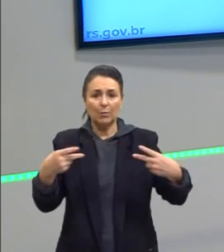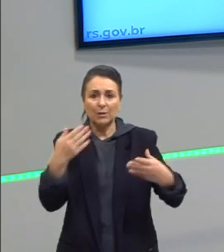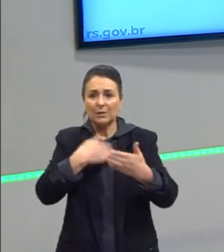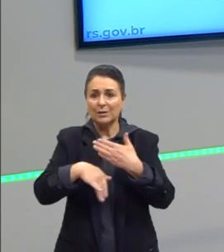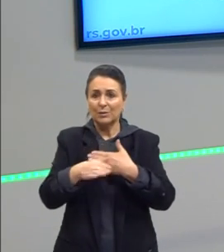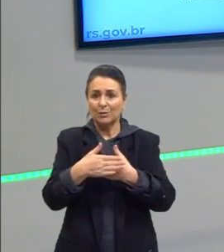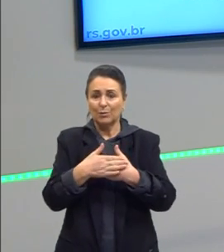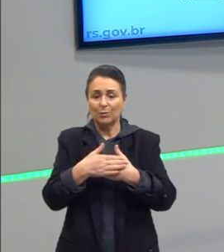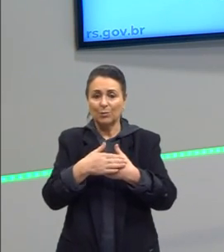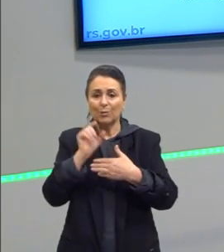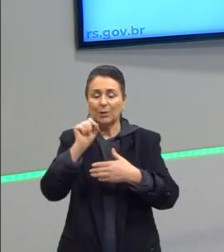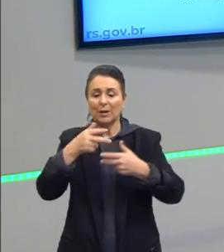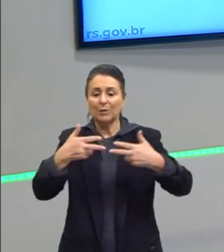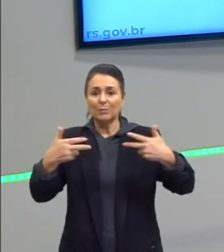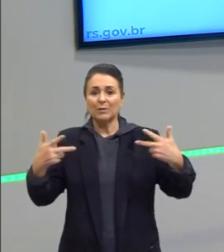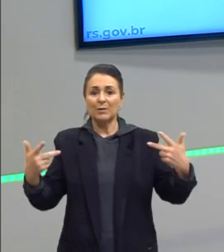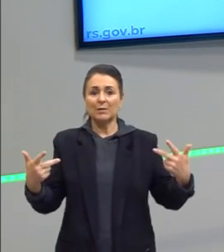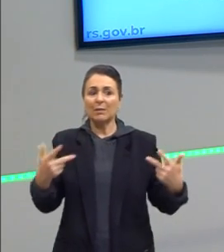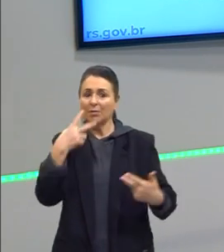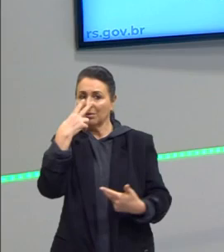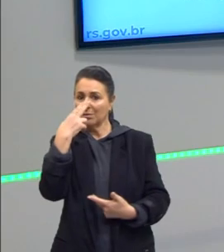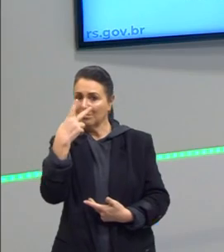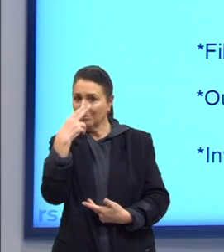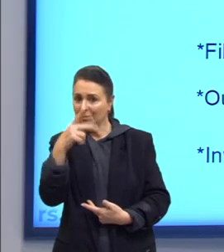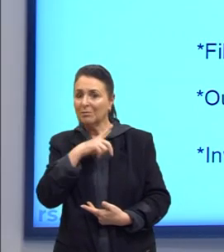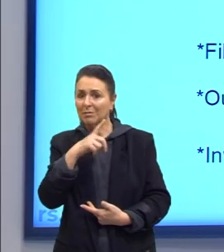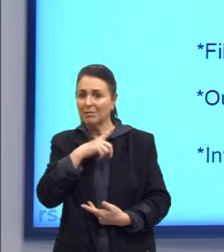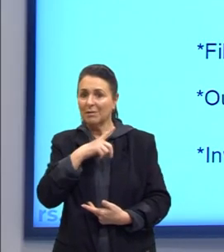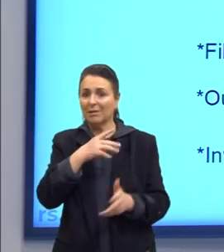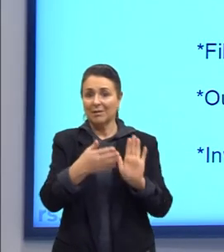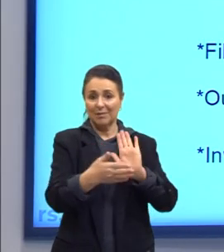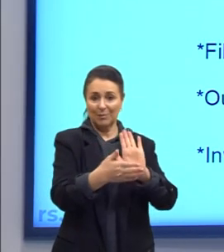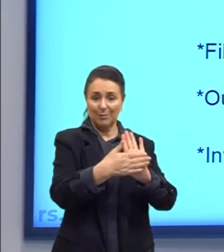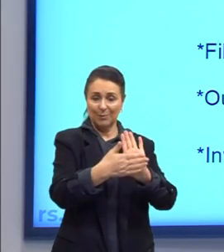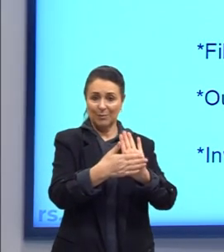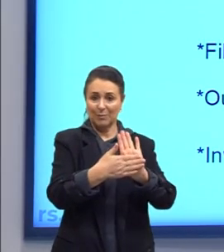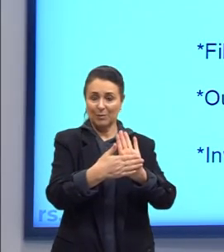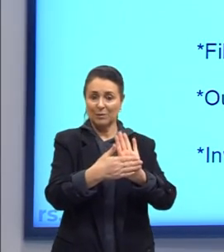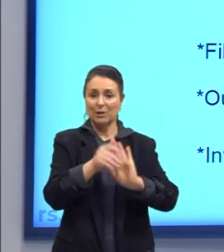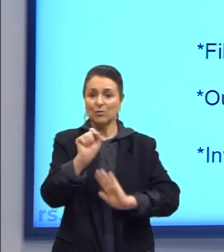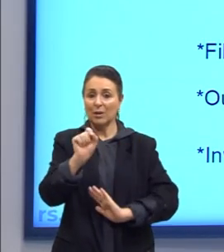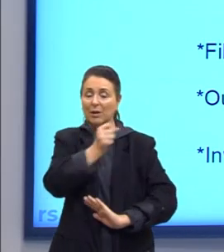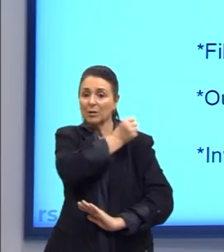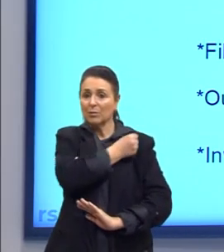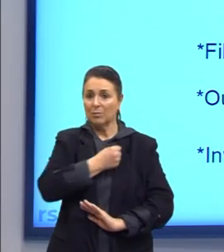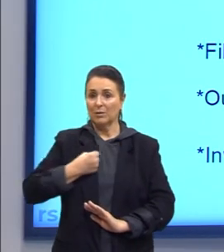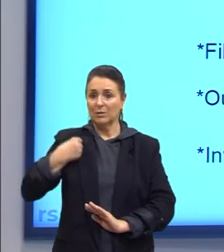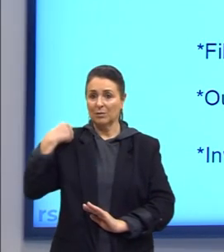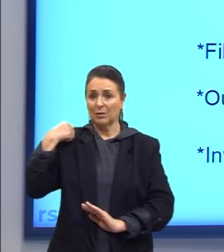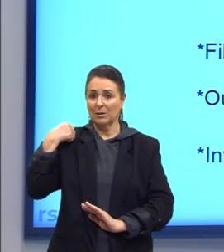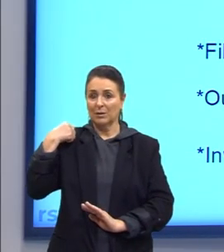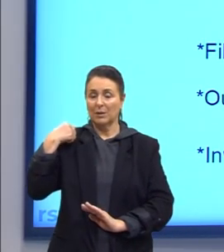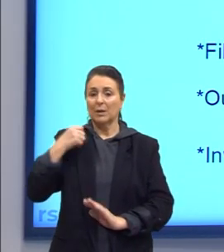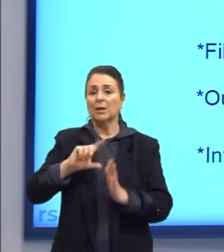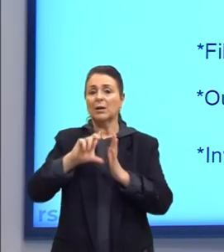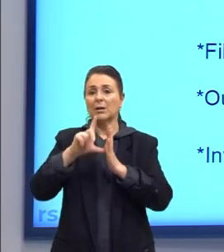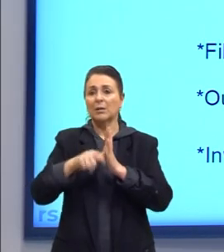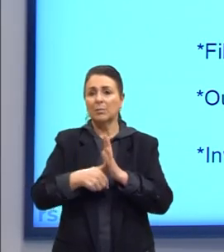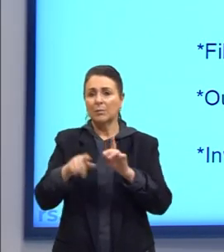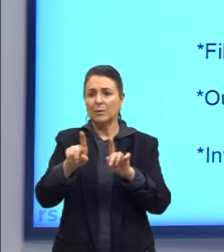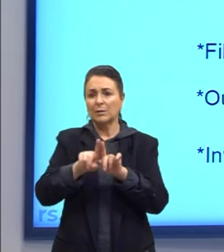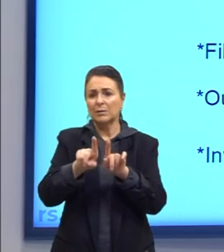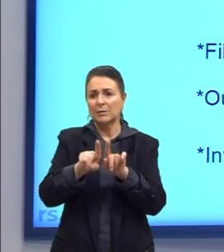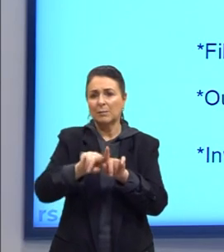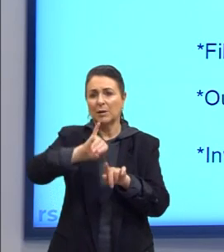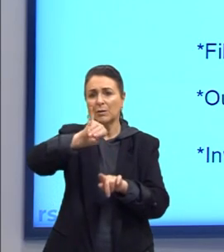substâncias têm em comum. Essa era a proposta do nosso amigo Aristóteles. Que depois o Jacobus vai